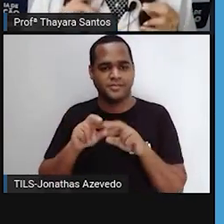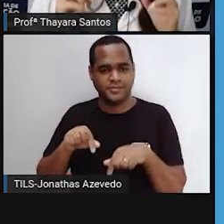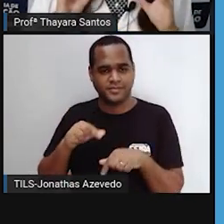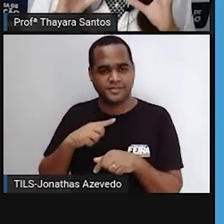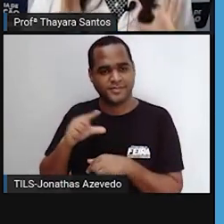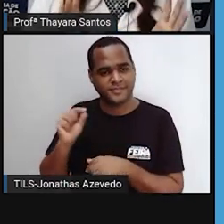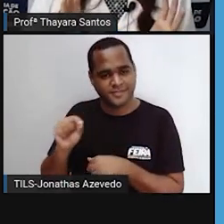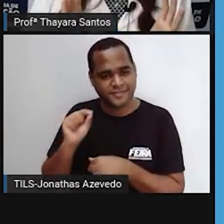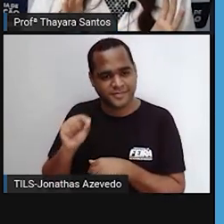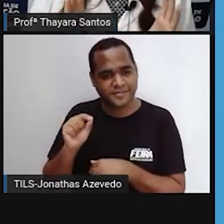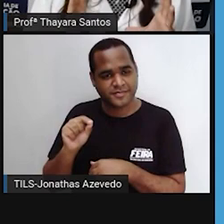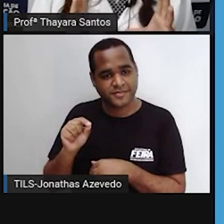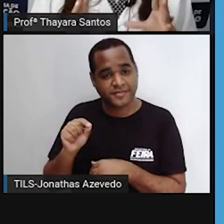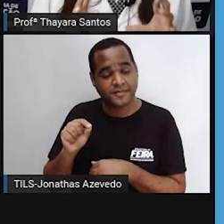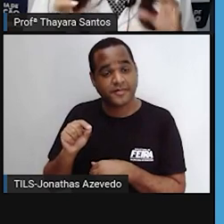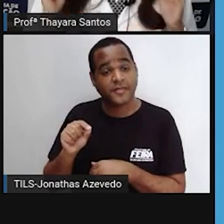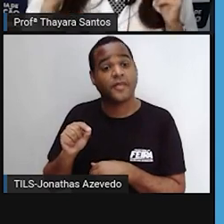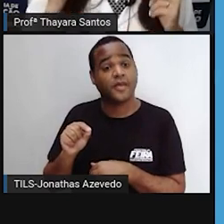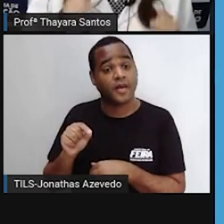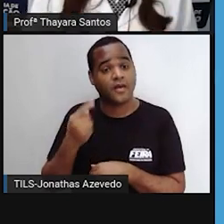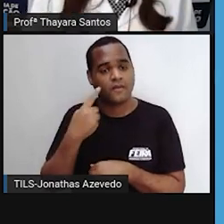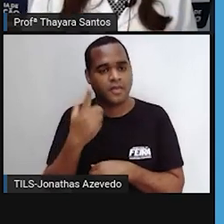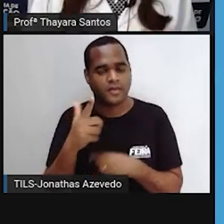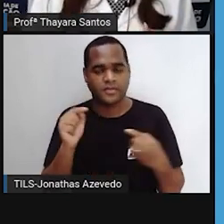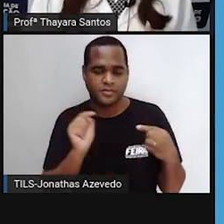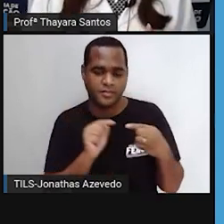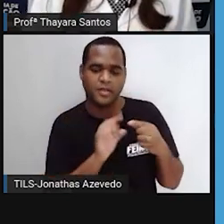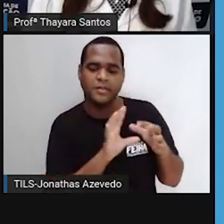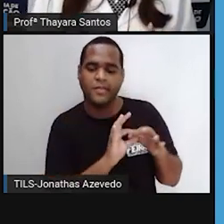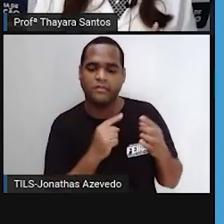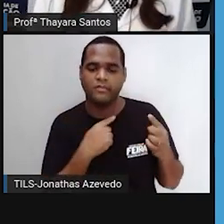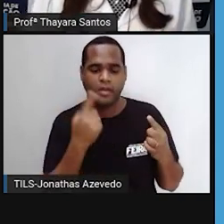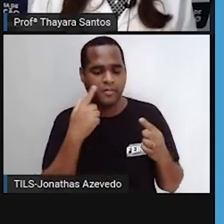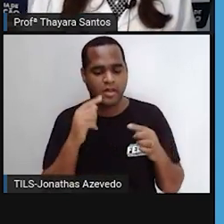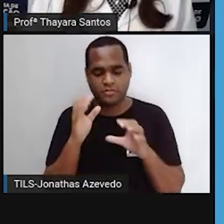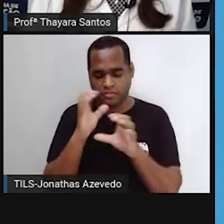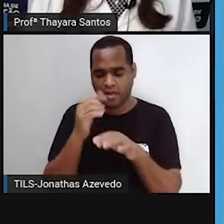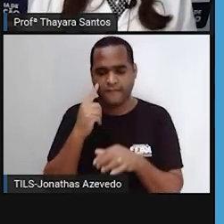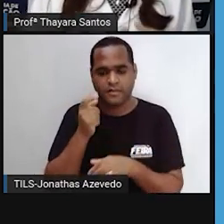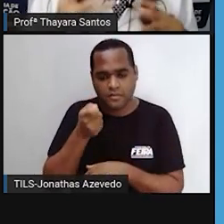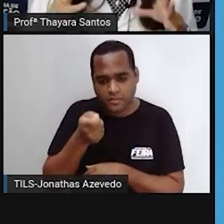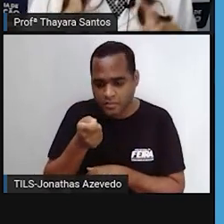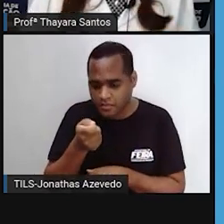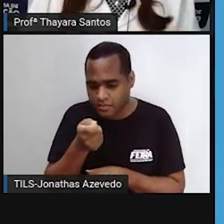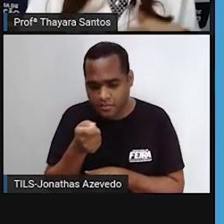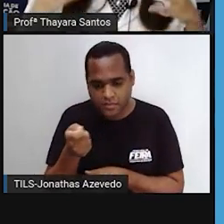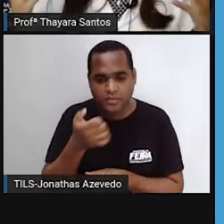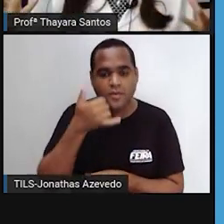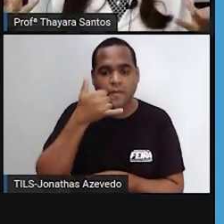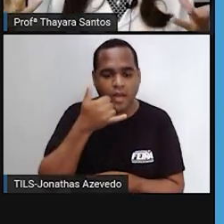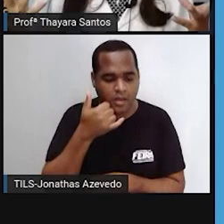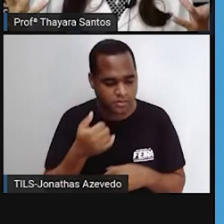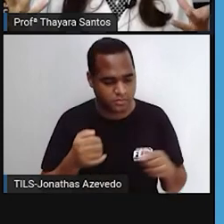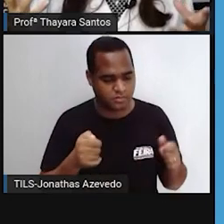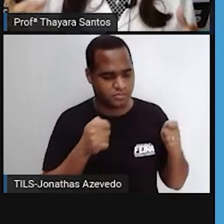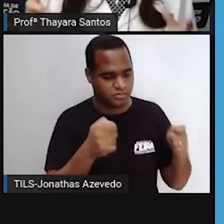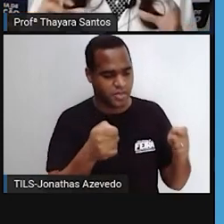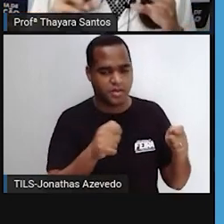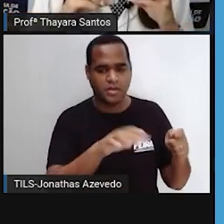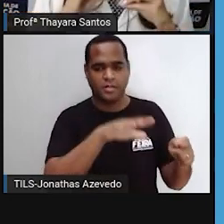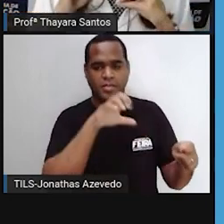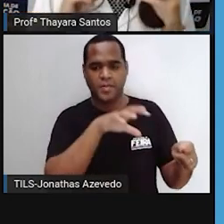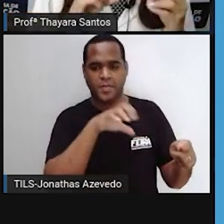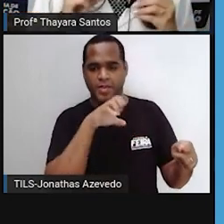E você escolhe a coleção que você quer ver, aponta a câmera do celular para alguma superfície e ele vai projetar essa imagem.